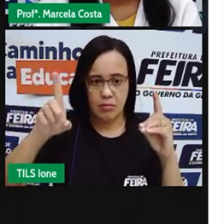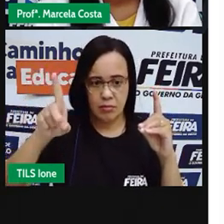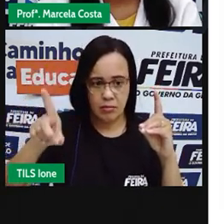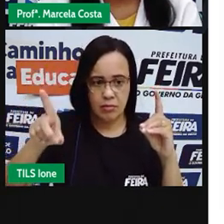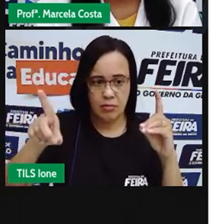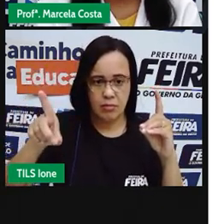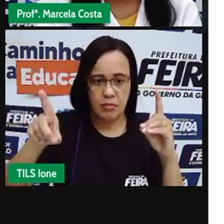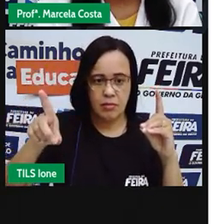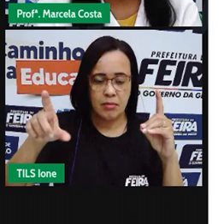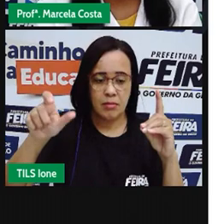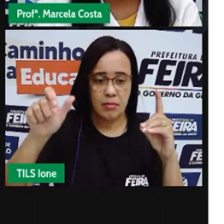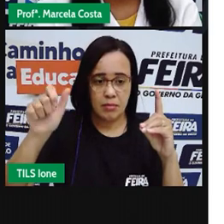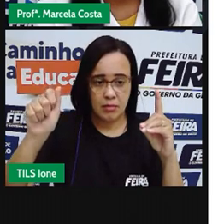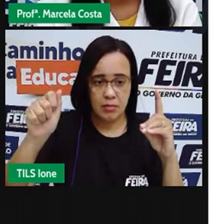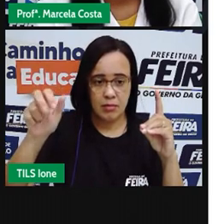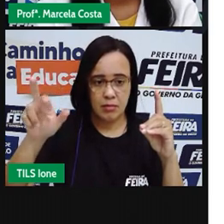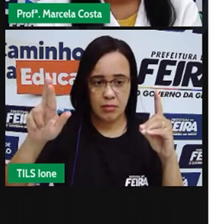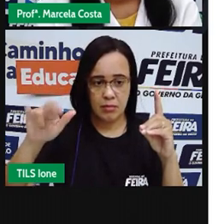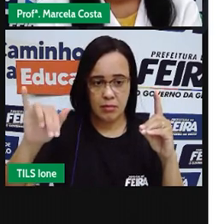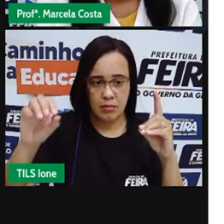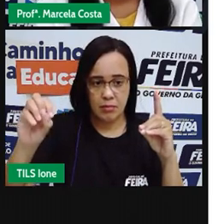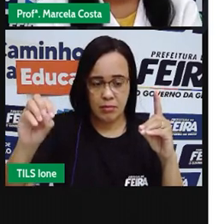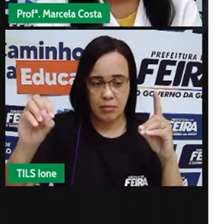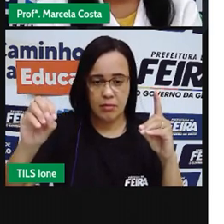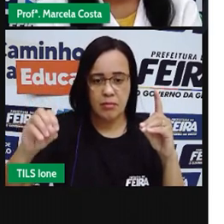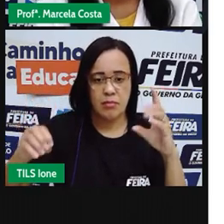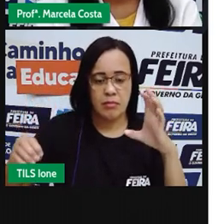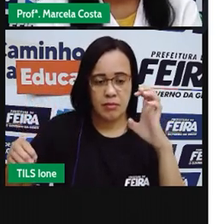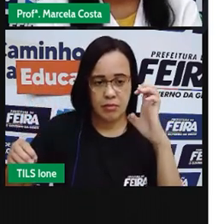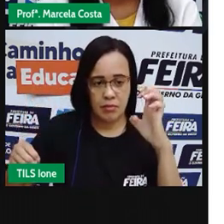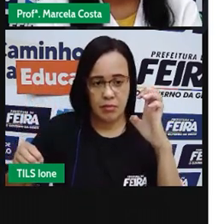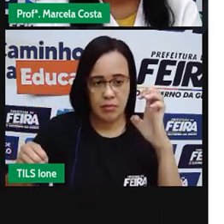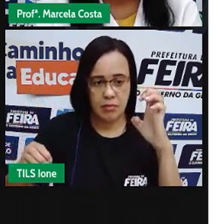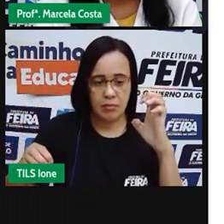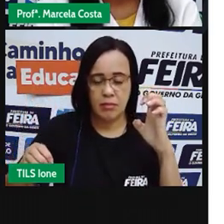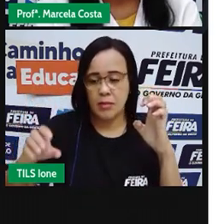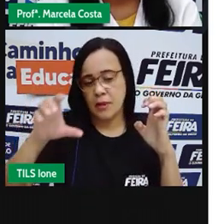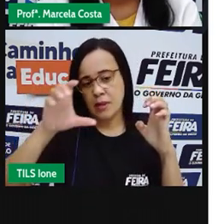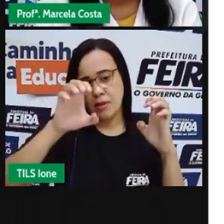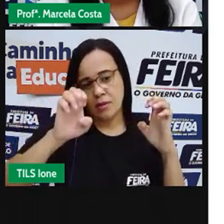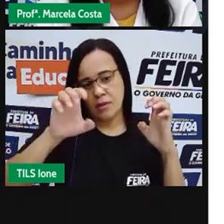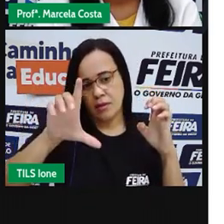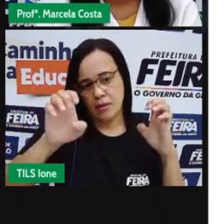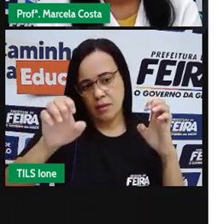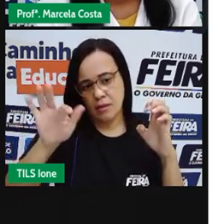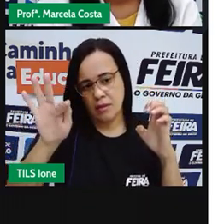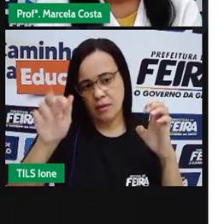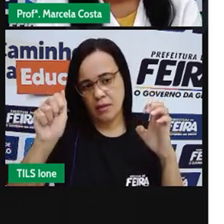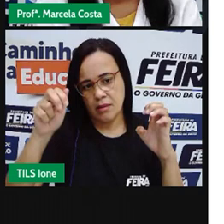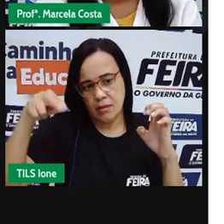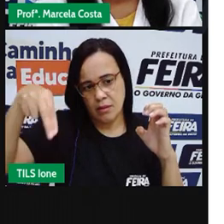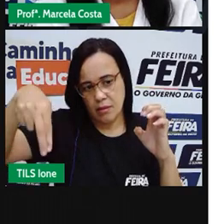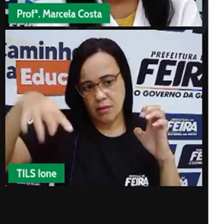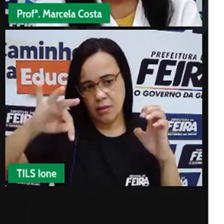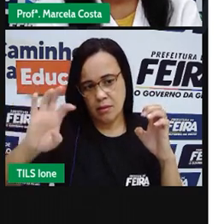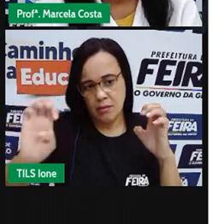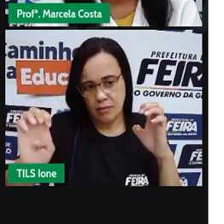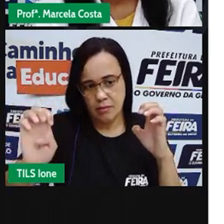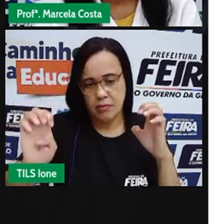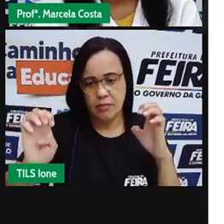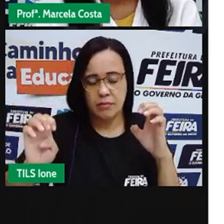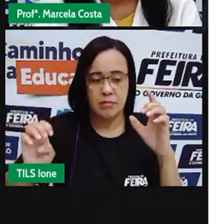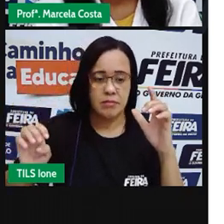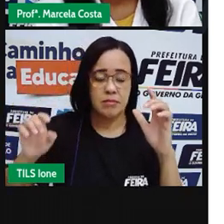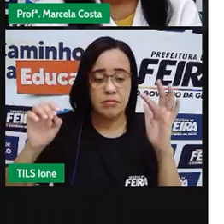A letra E, de elefante. A letra